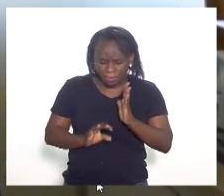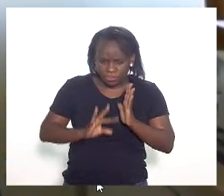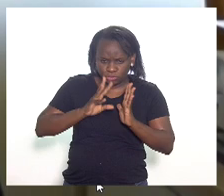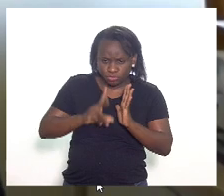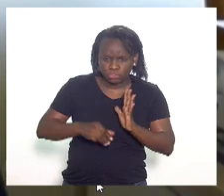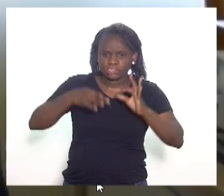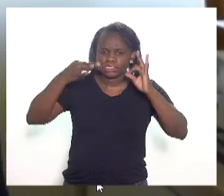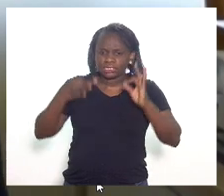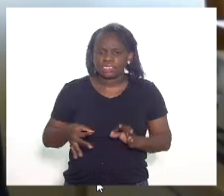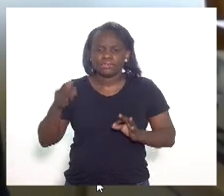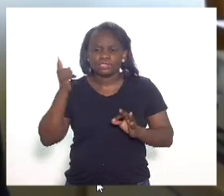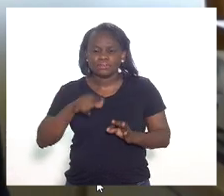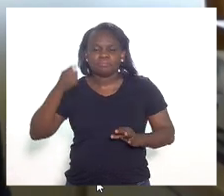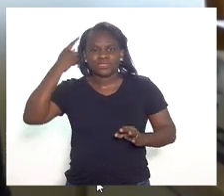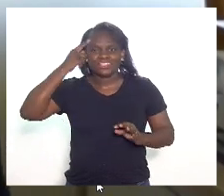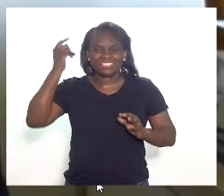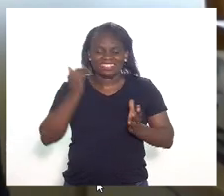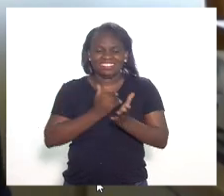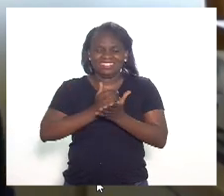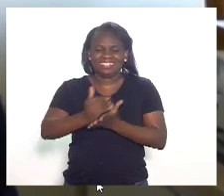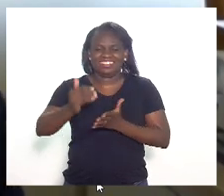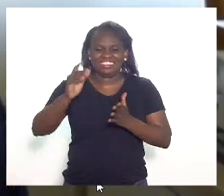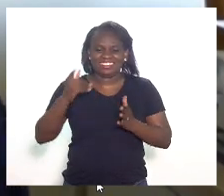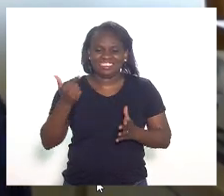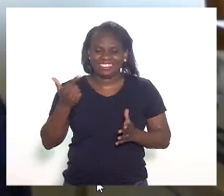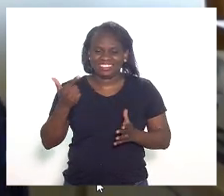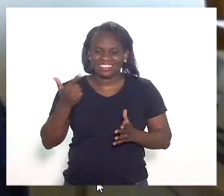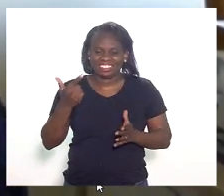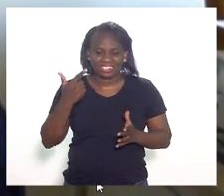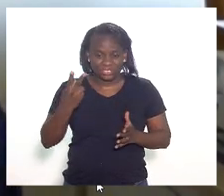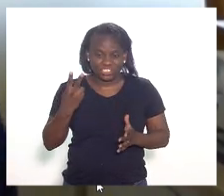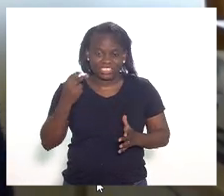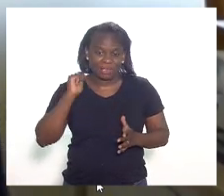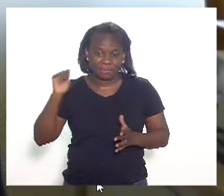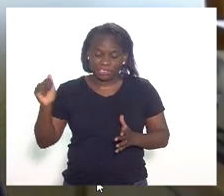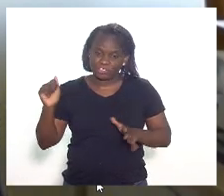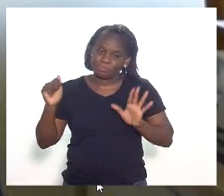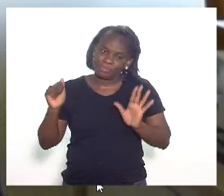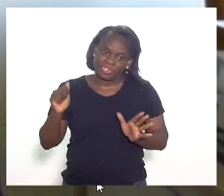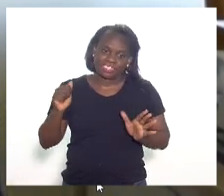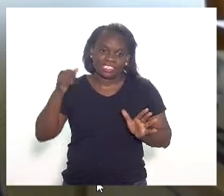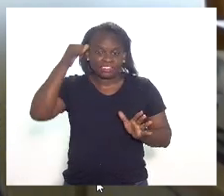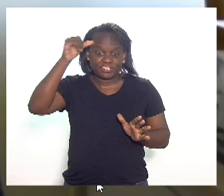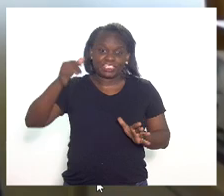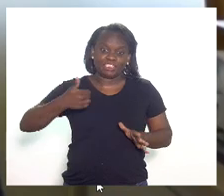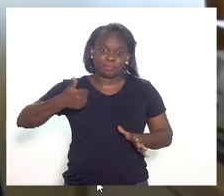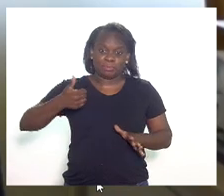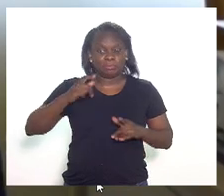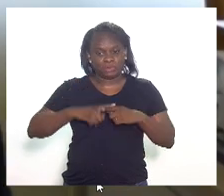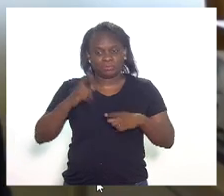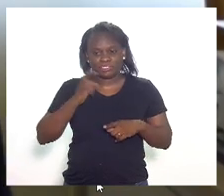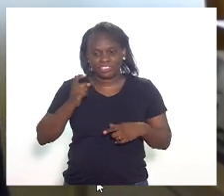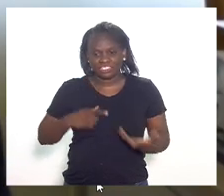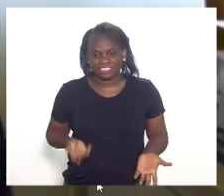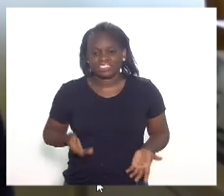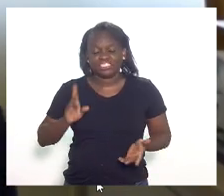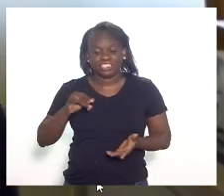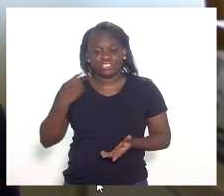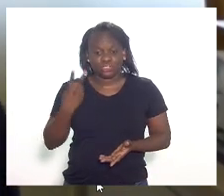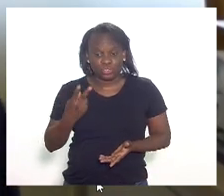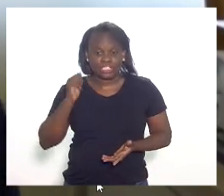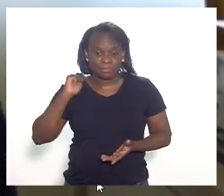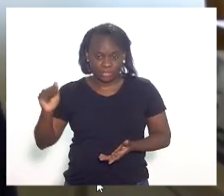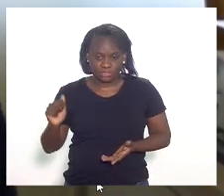Imaginávamos que ia começar no dia 2 de abril, para que não fosse o 1º de abril. 2 de abril.